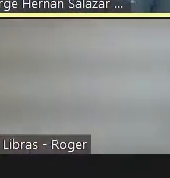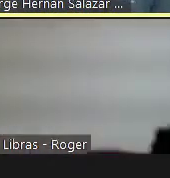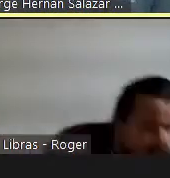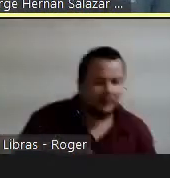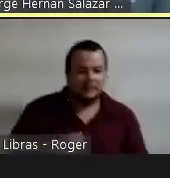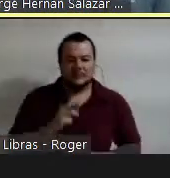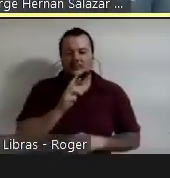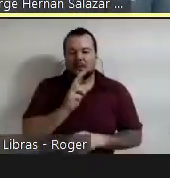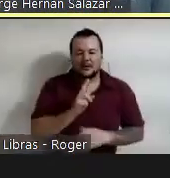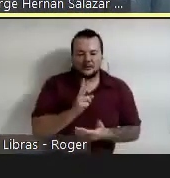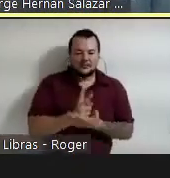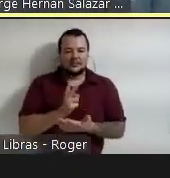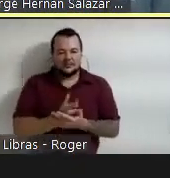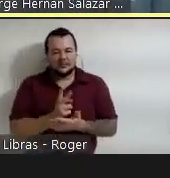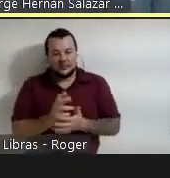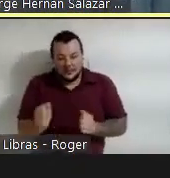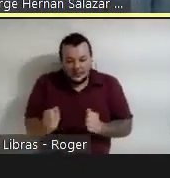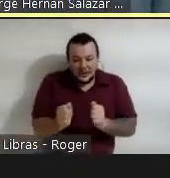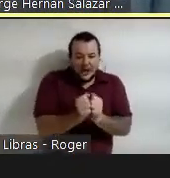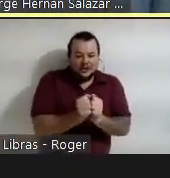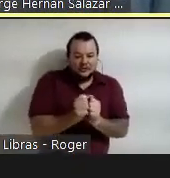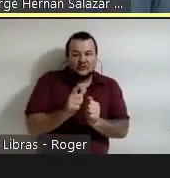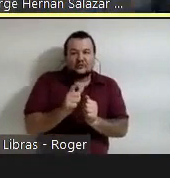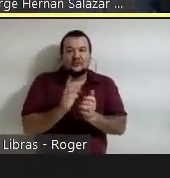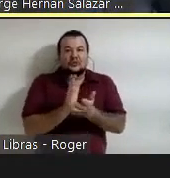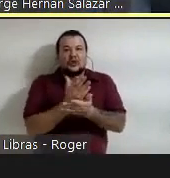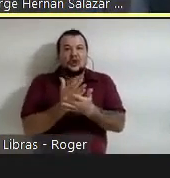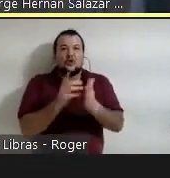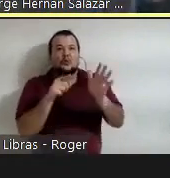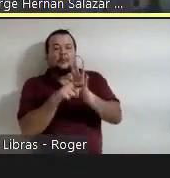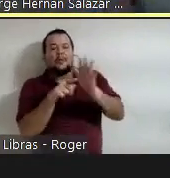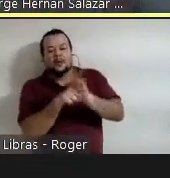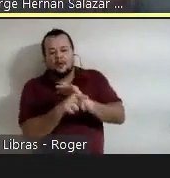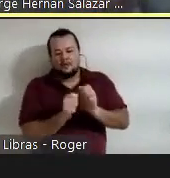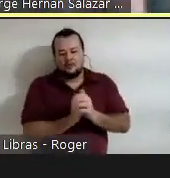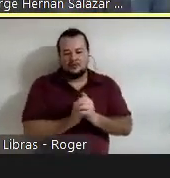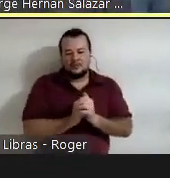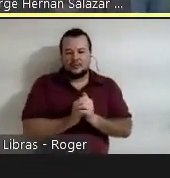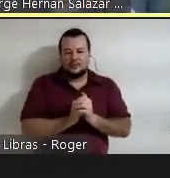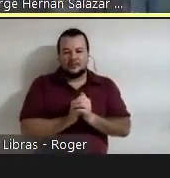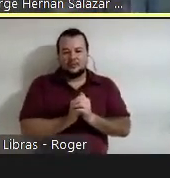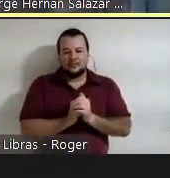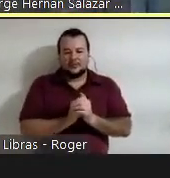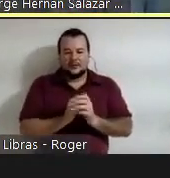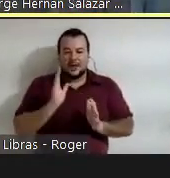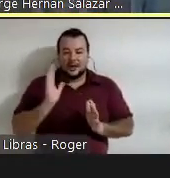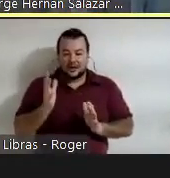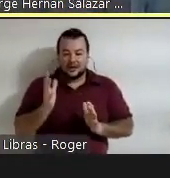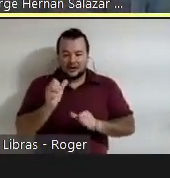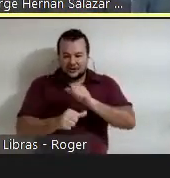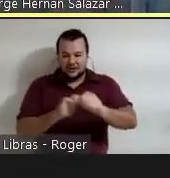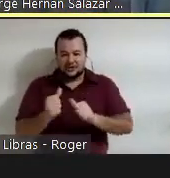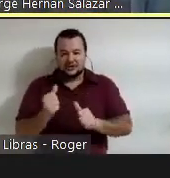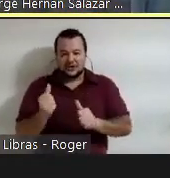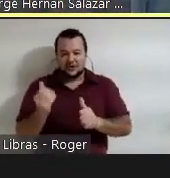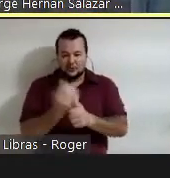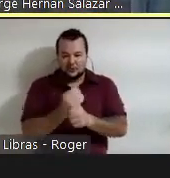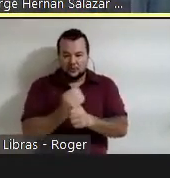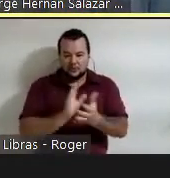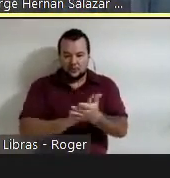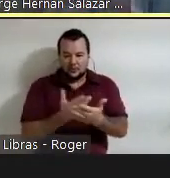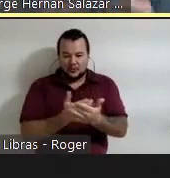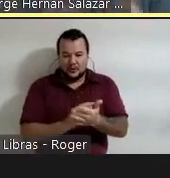acompanhada de alguma pergunta. E é a pergunta a que marca, a que lhe brinda contexto,